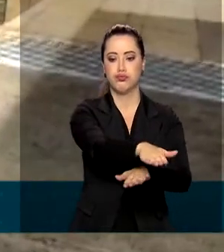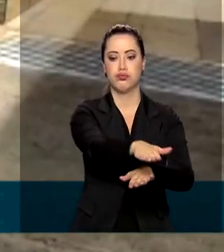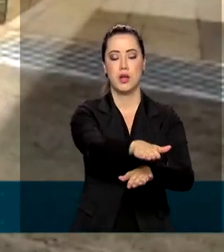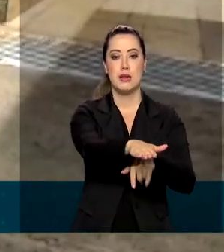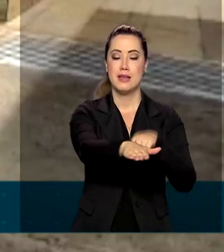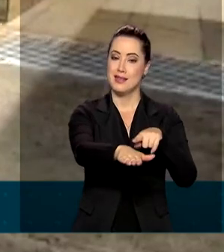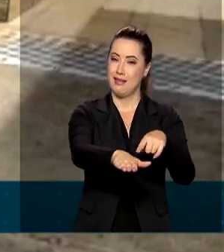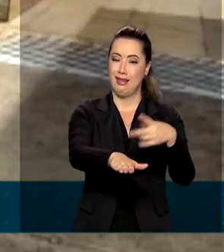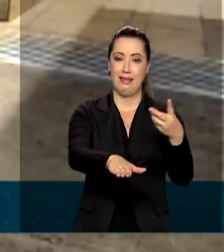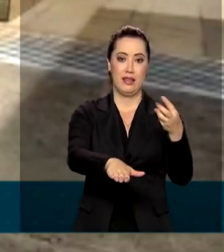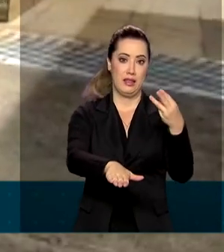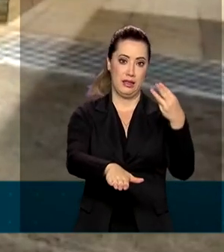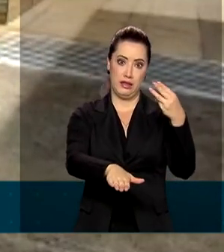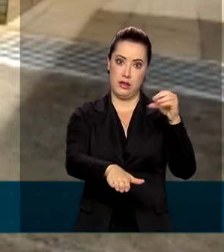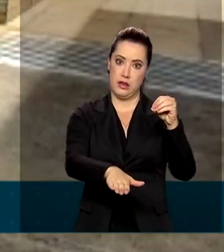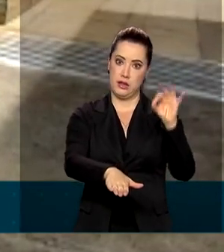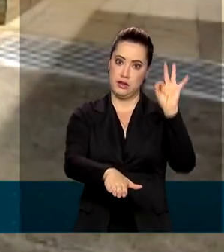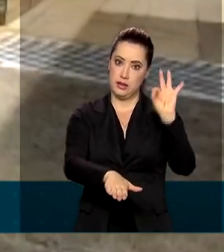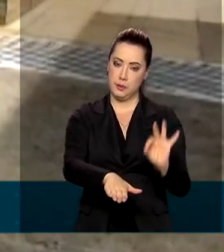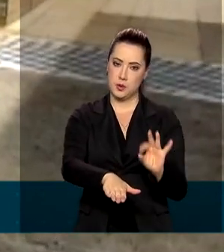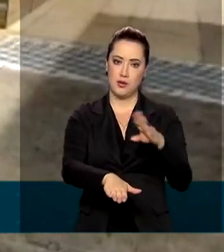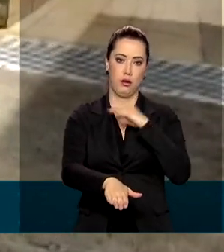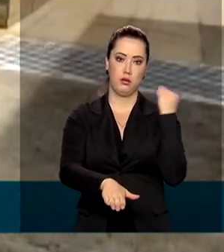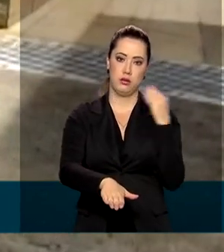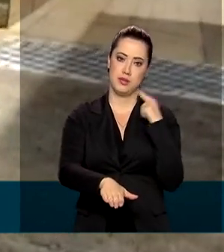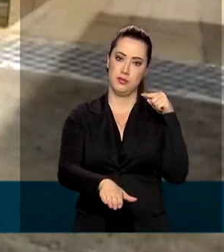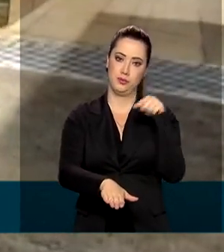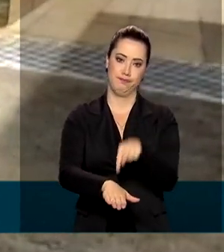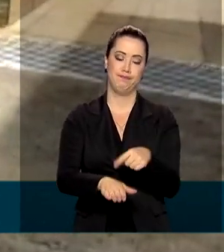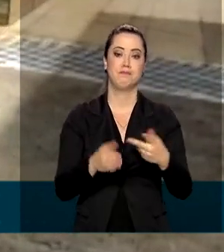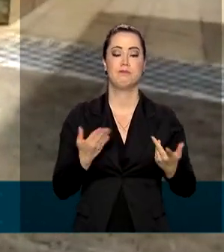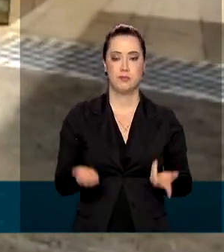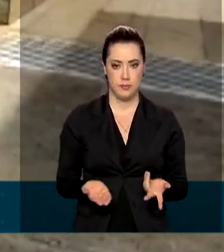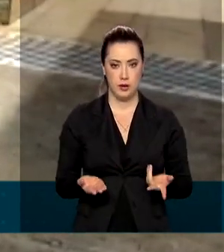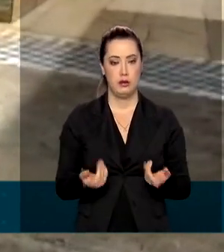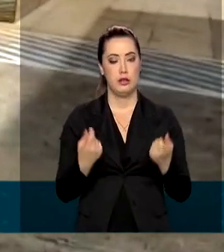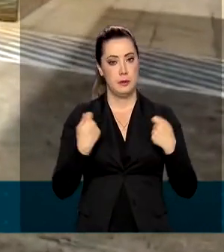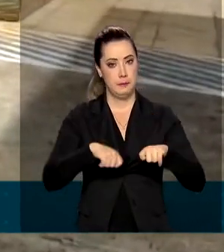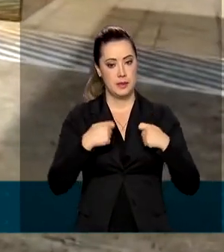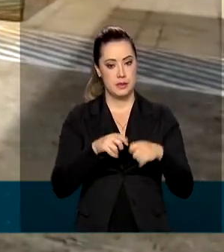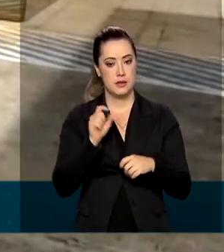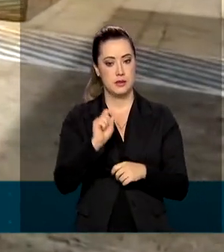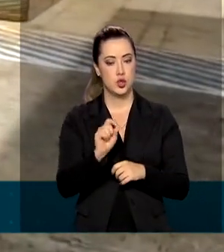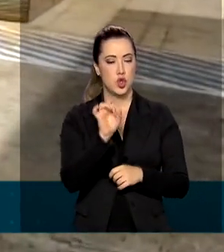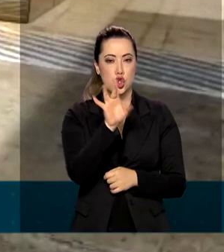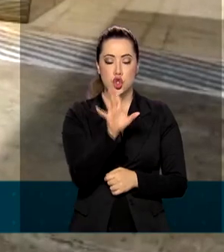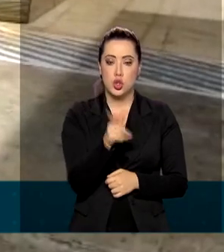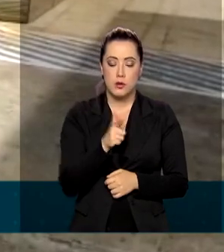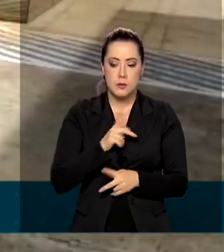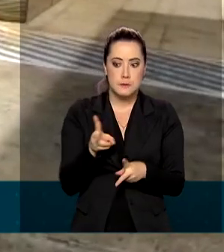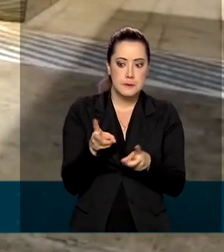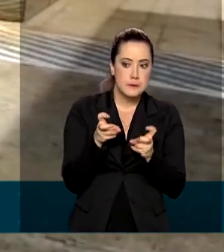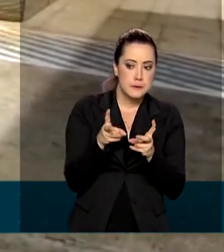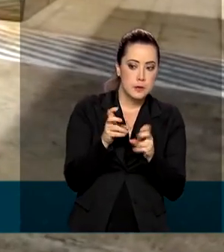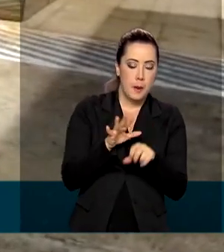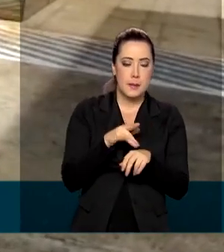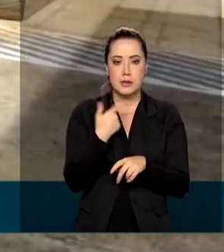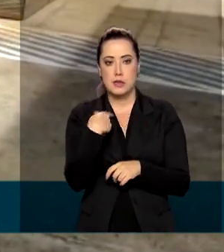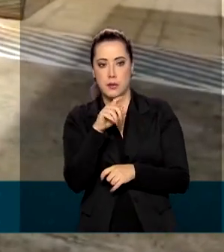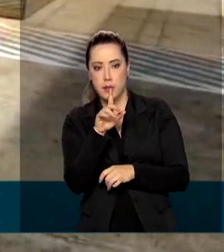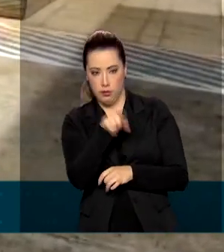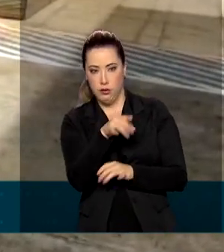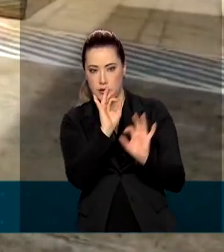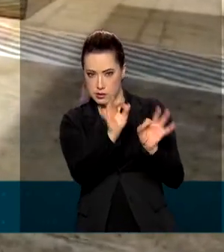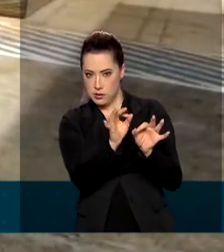30% das mortes que acontecem nos acidentes de trânsito. A ultrapassagem tem que acontecer somente onde a sinalização permite